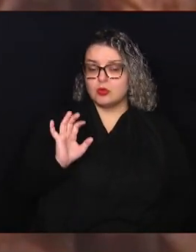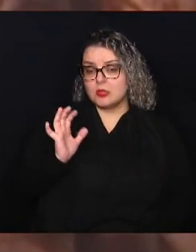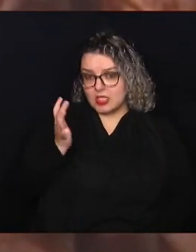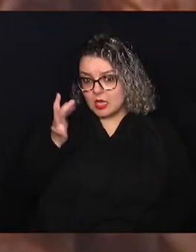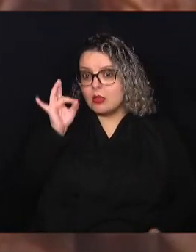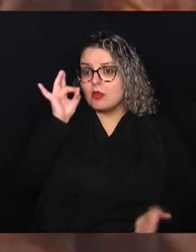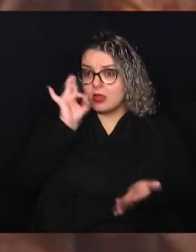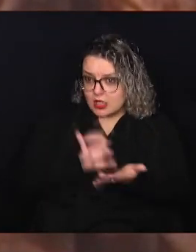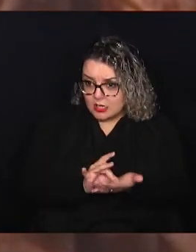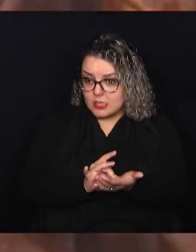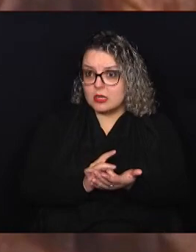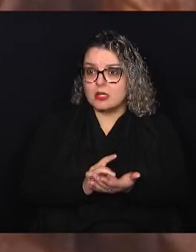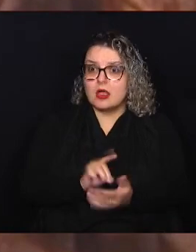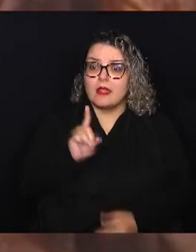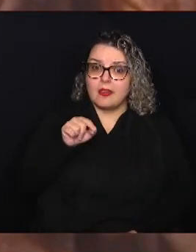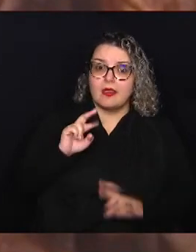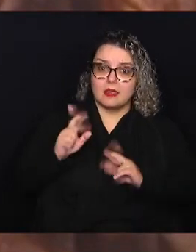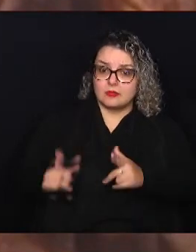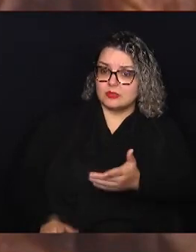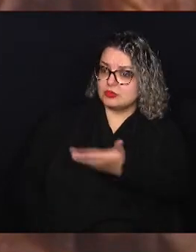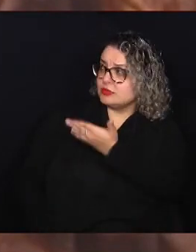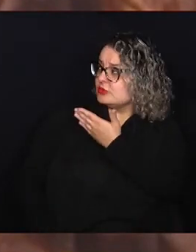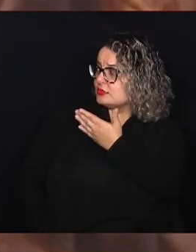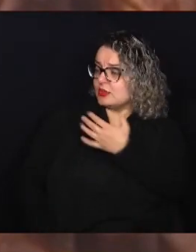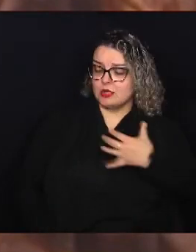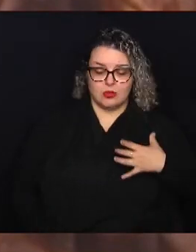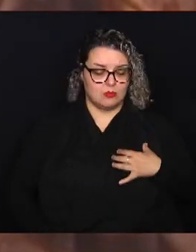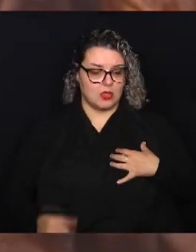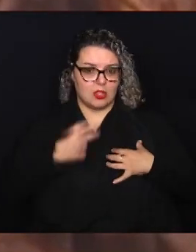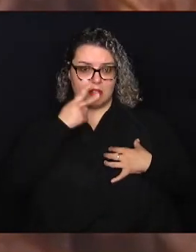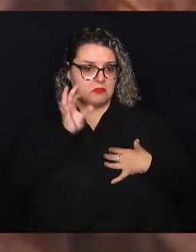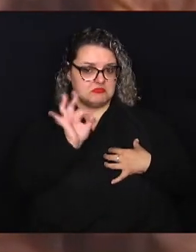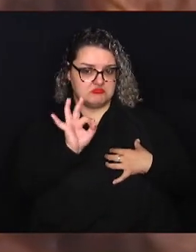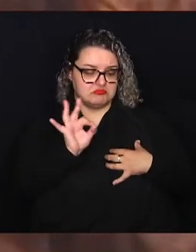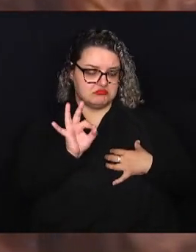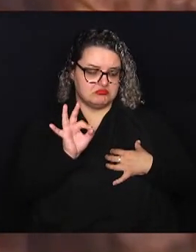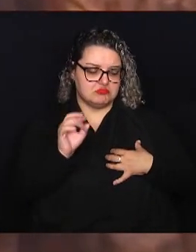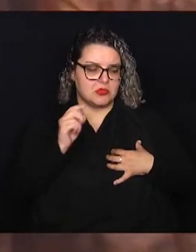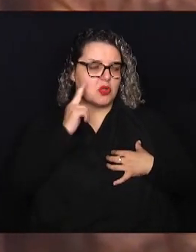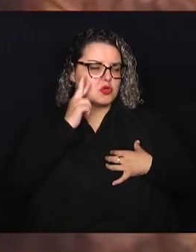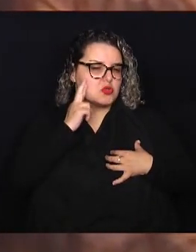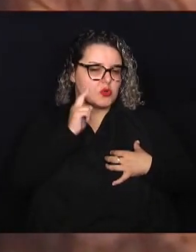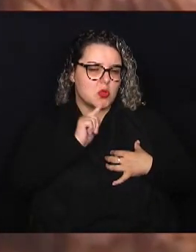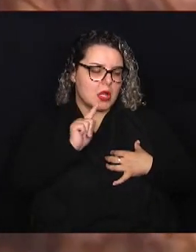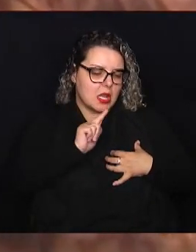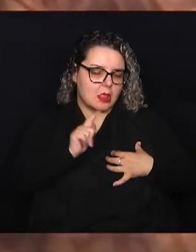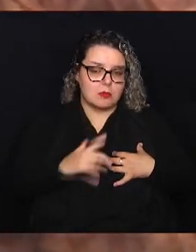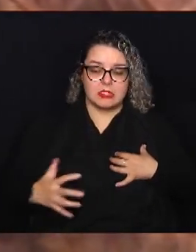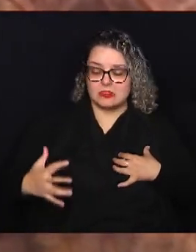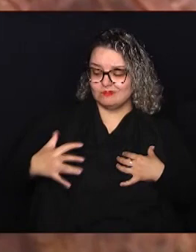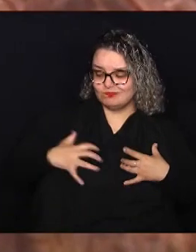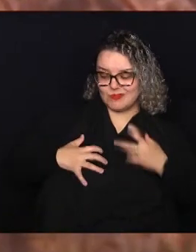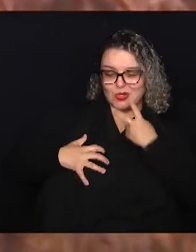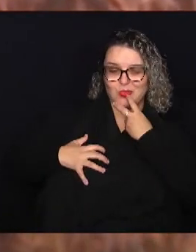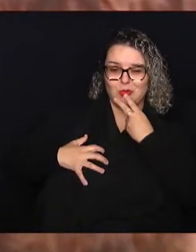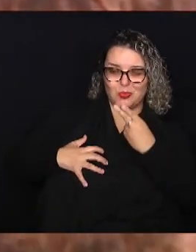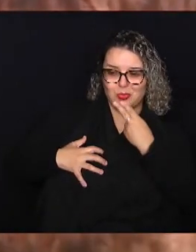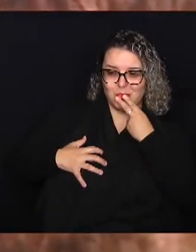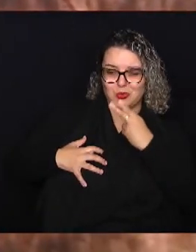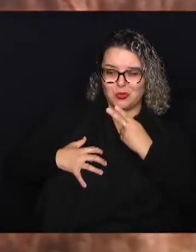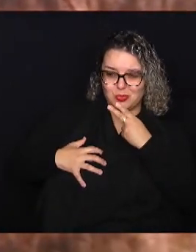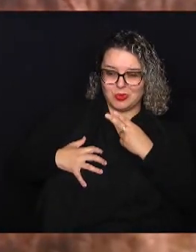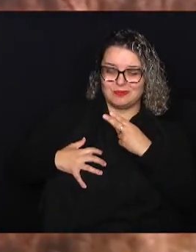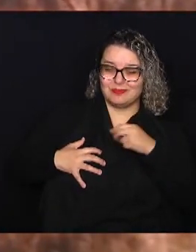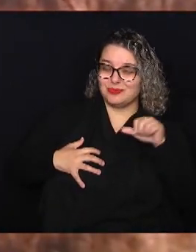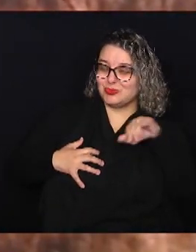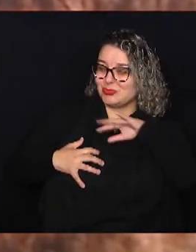mesmo. Essa a o pulmão de quem não fuma todo clarinho, limpinho e do lado o pulmão de quem